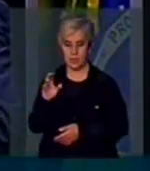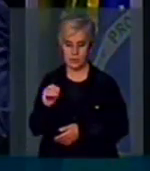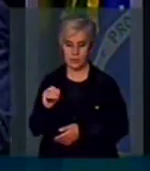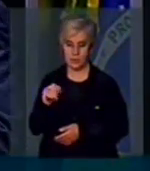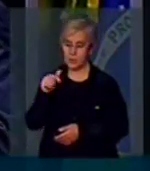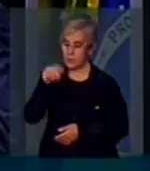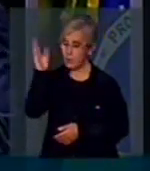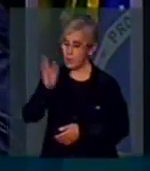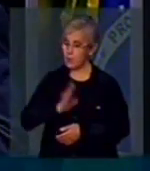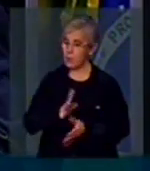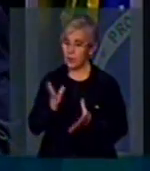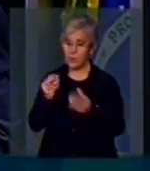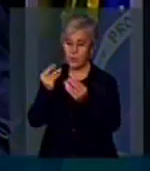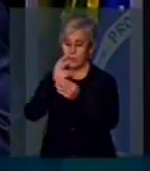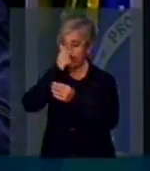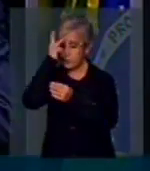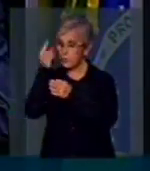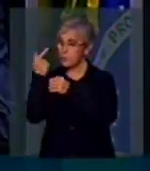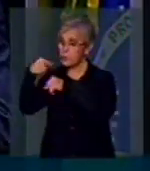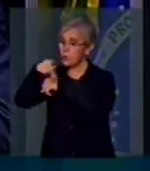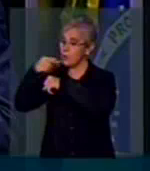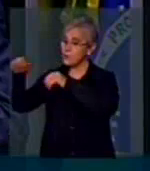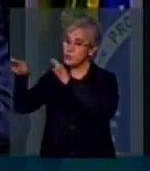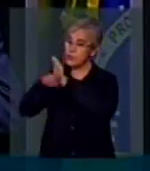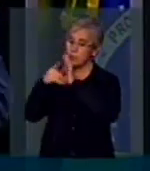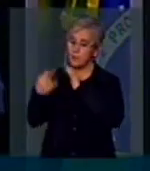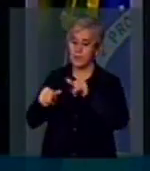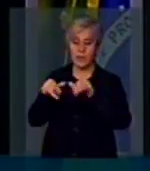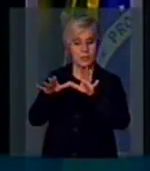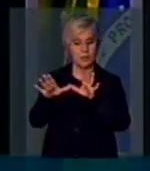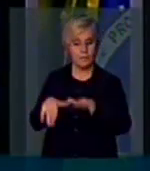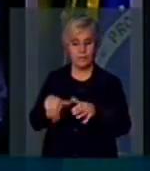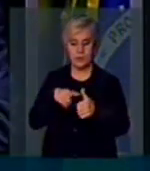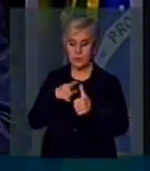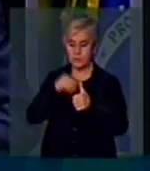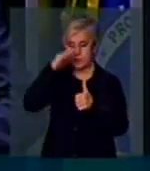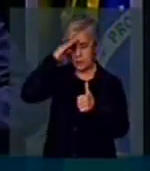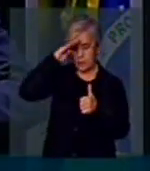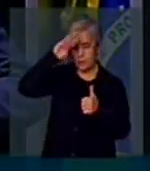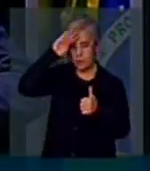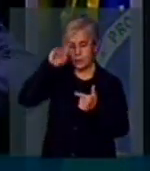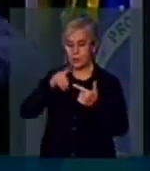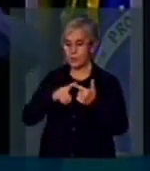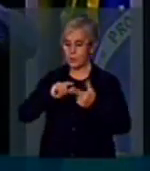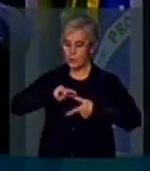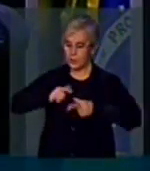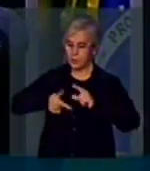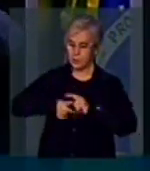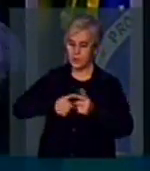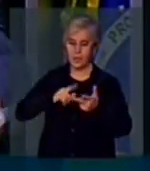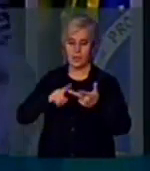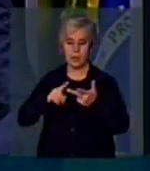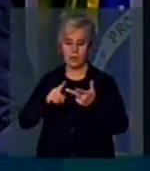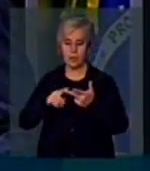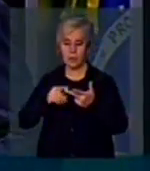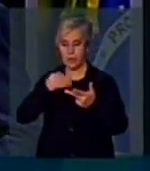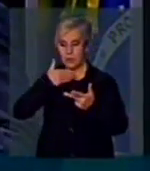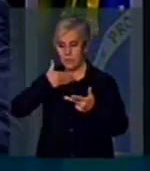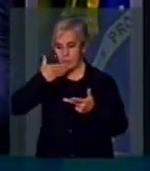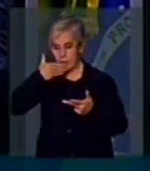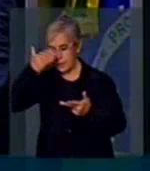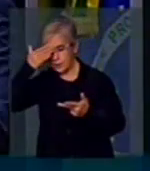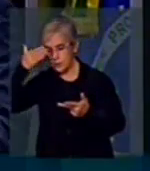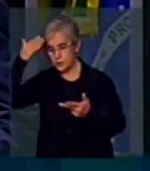E são muitos bem-vindos aqui, ouso até dizer. Temos aqui cubanos, israelenses, palestinos,